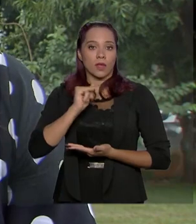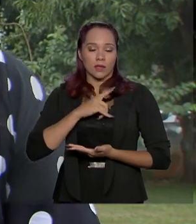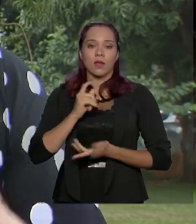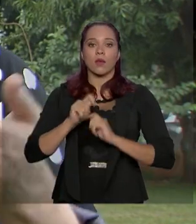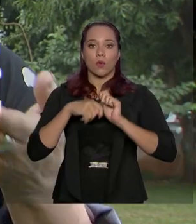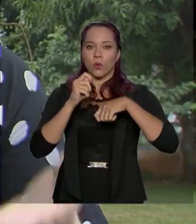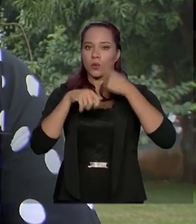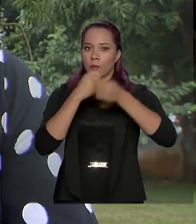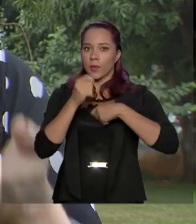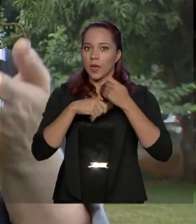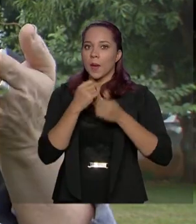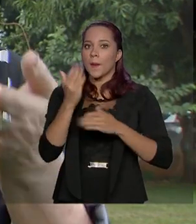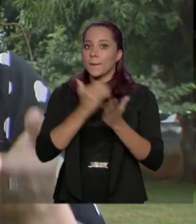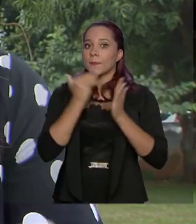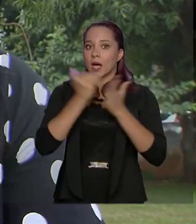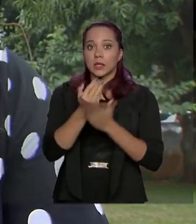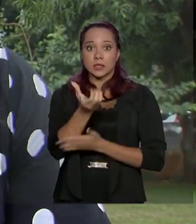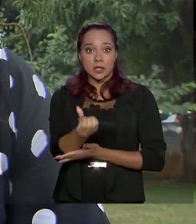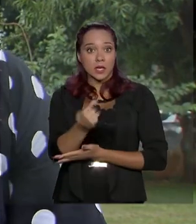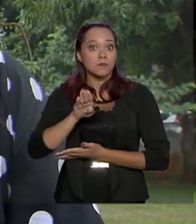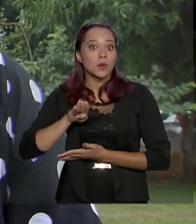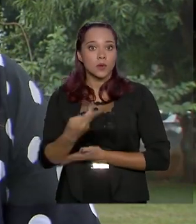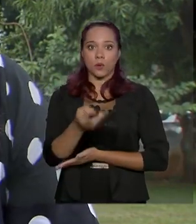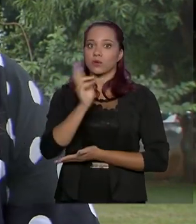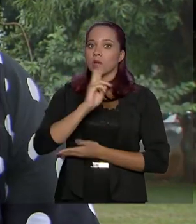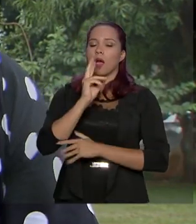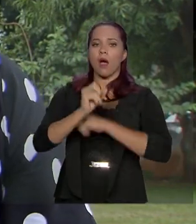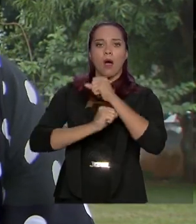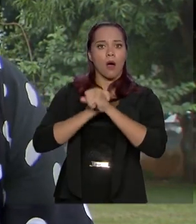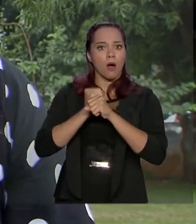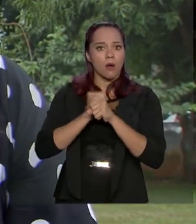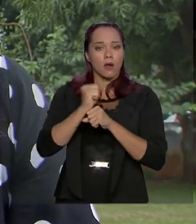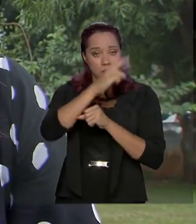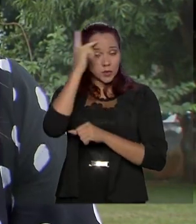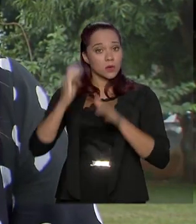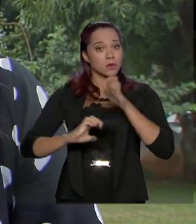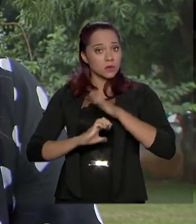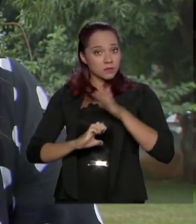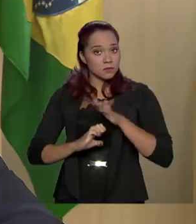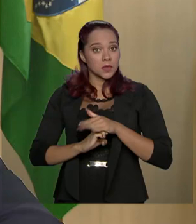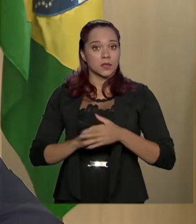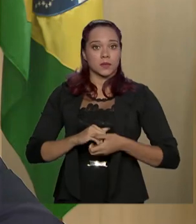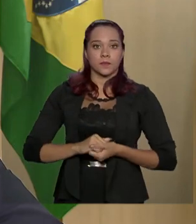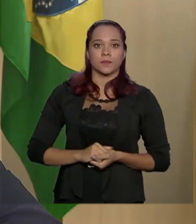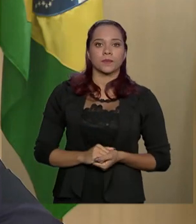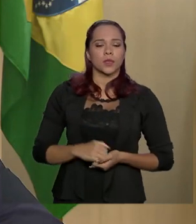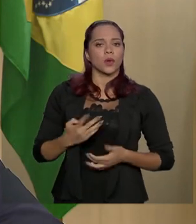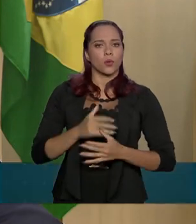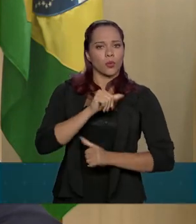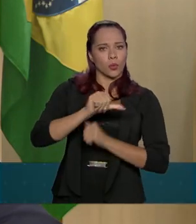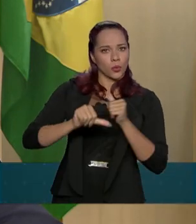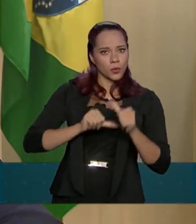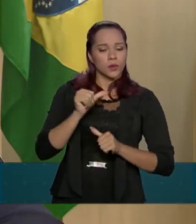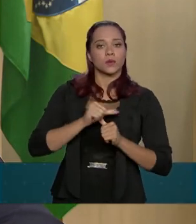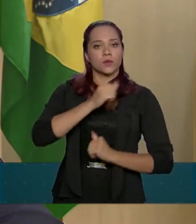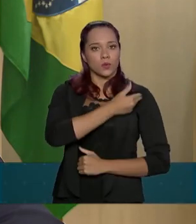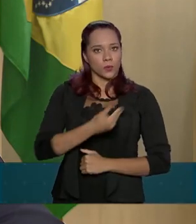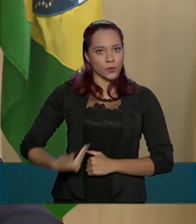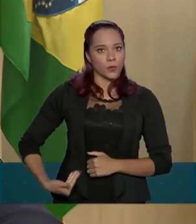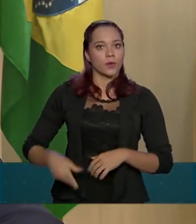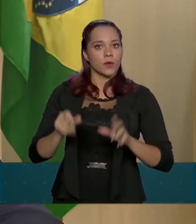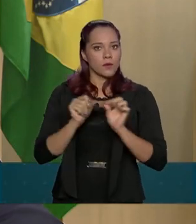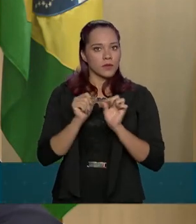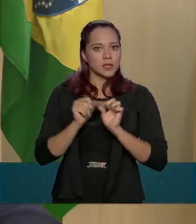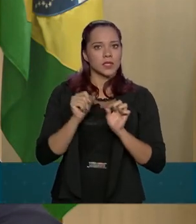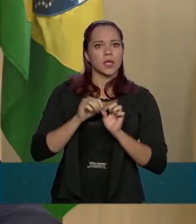economia de quase 6 bilhões de reais por ano aos empresários brasileiros. Essas mudanças que o governo está fazendo de